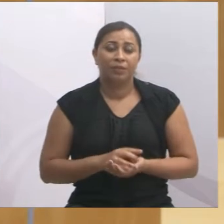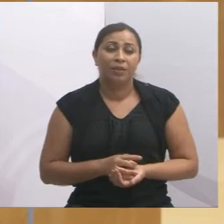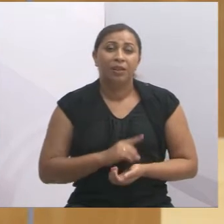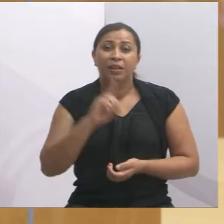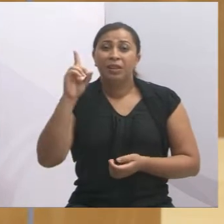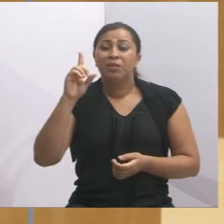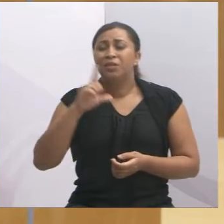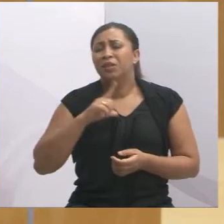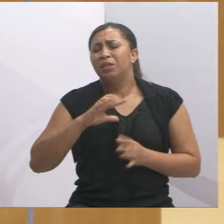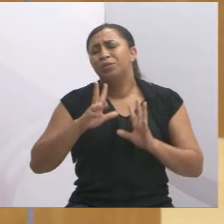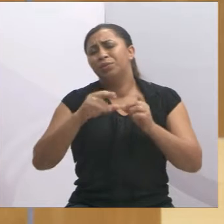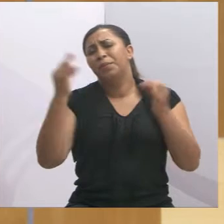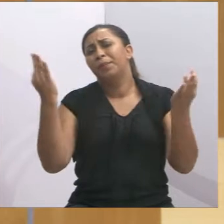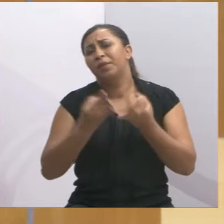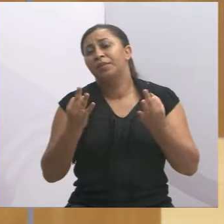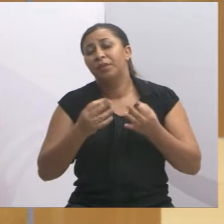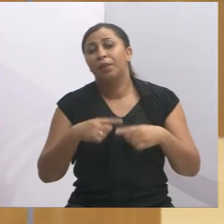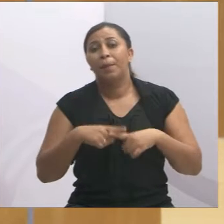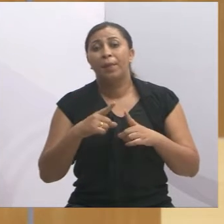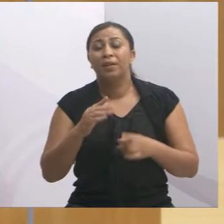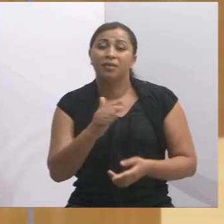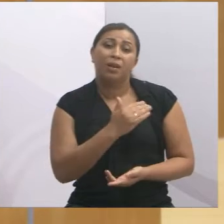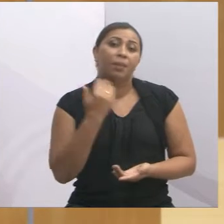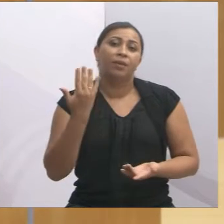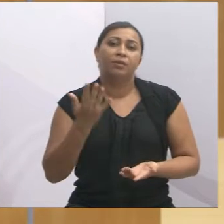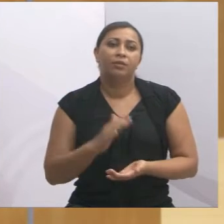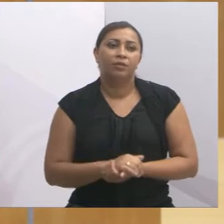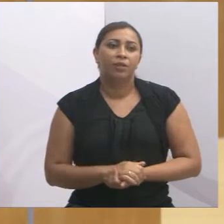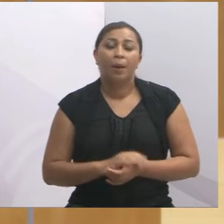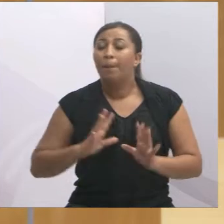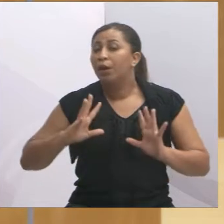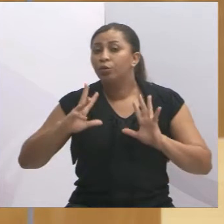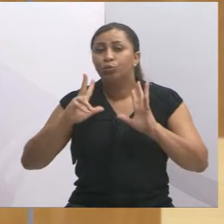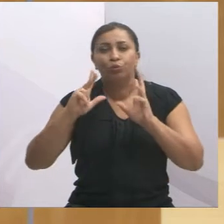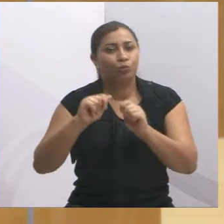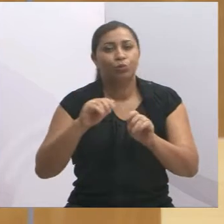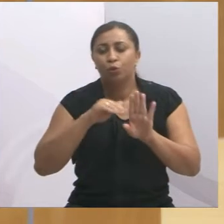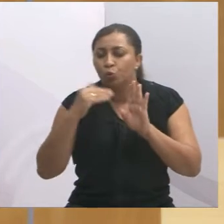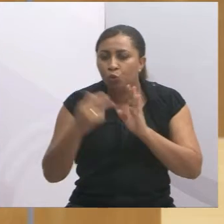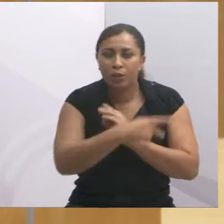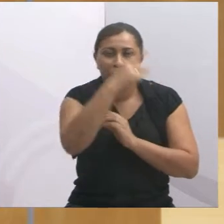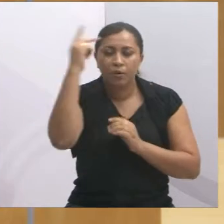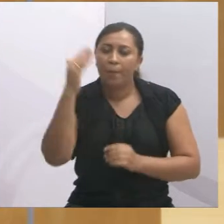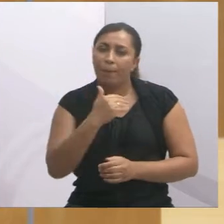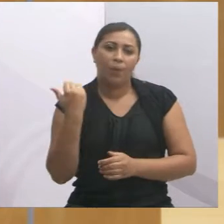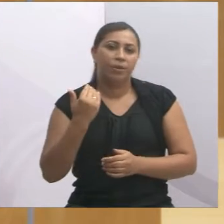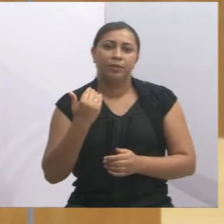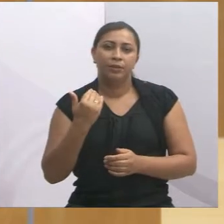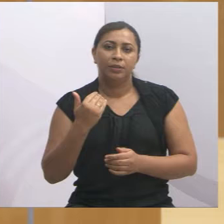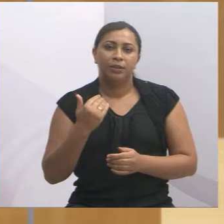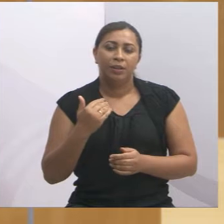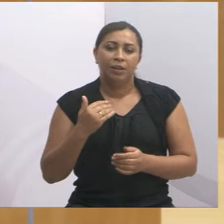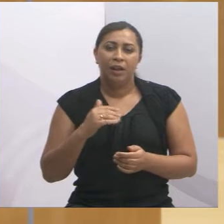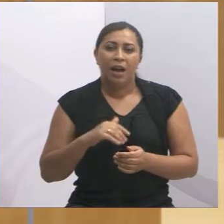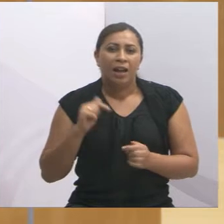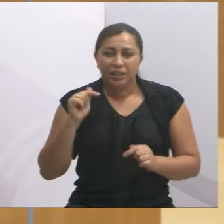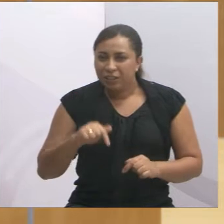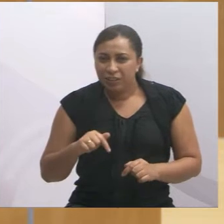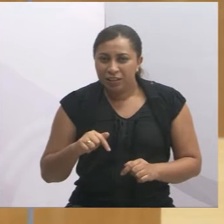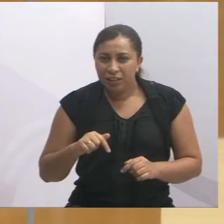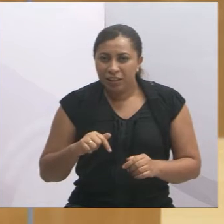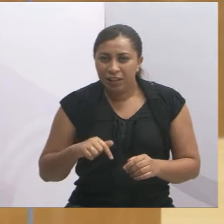Deus fez tudo perfeito, mas uma coisa foi a morte, é para todo mundo, e ninguém vai levar nada dessa vida,